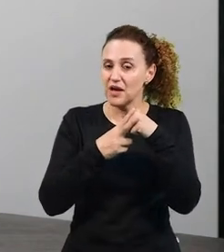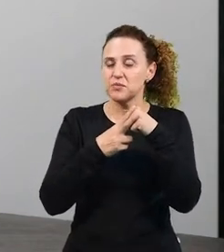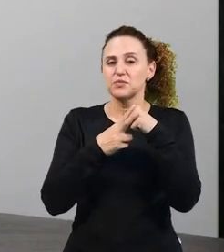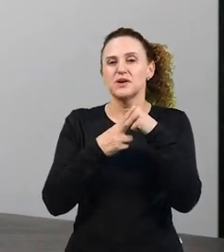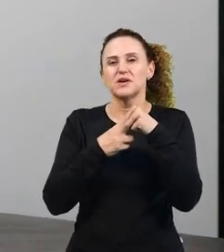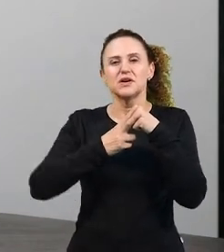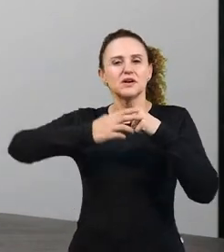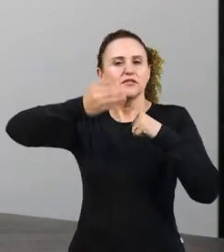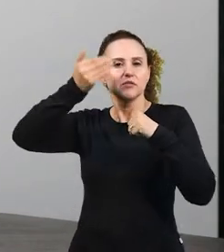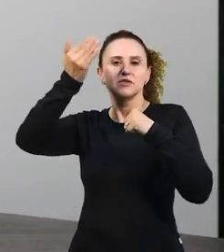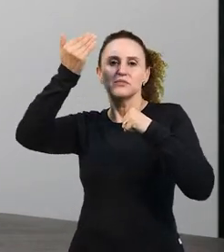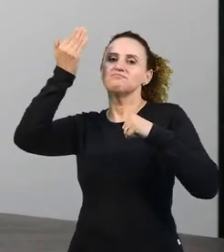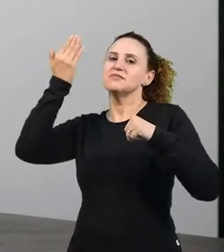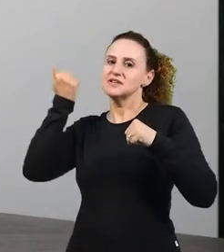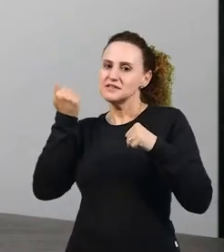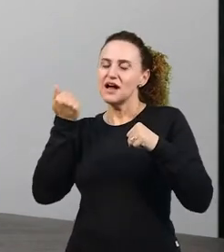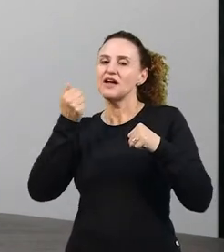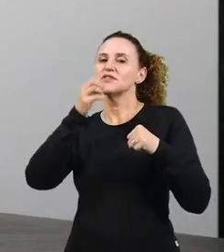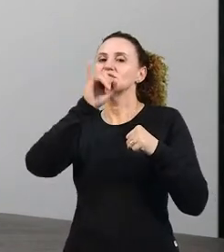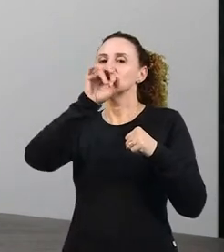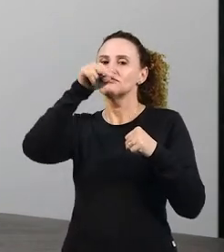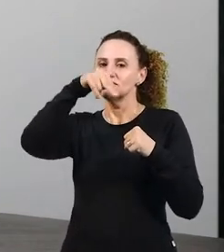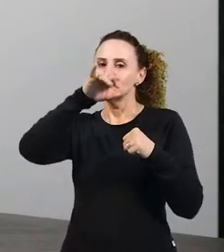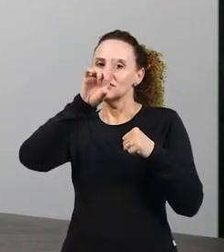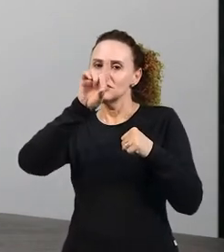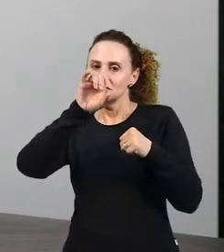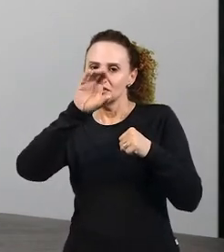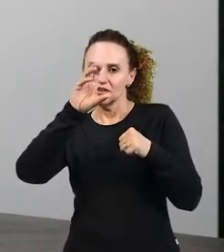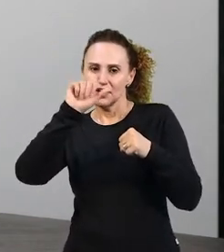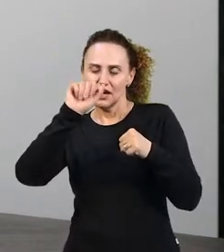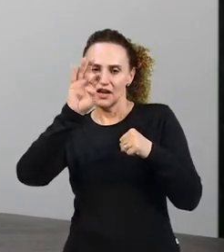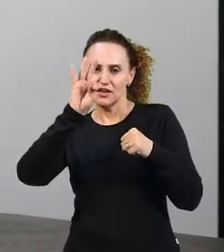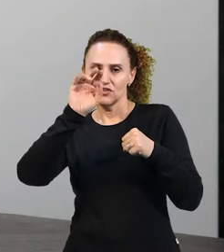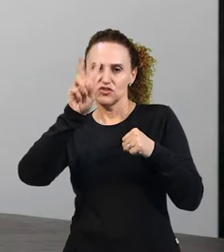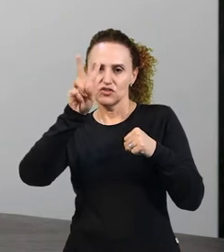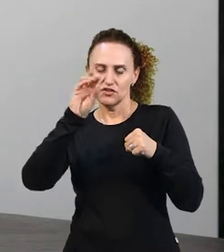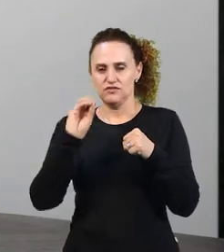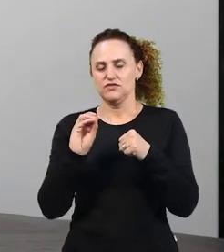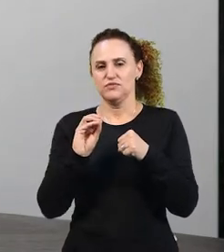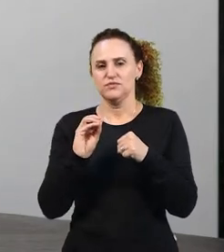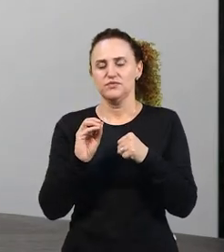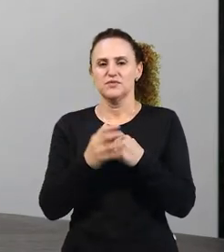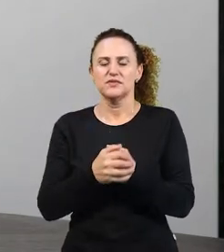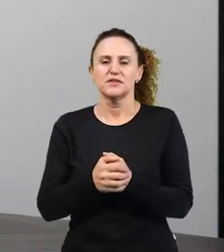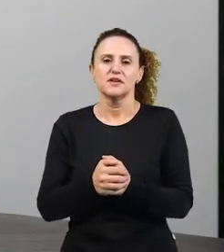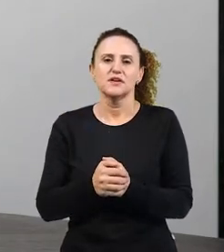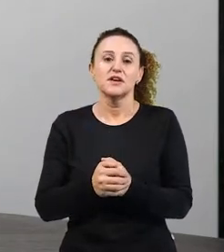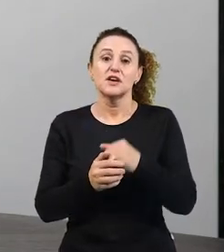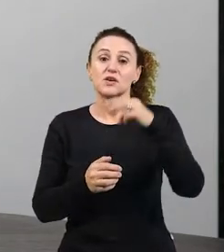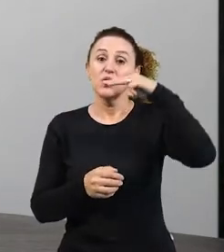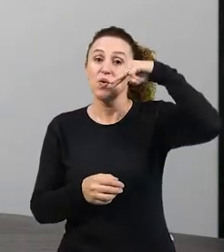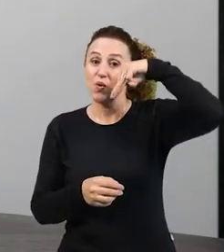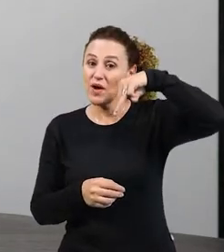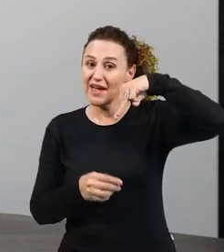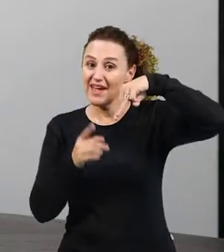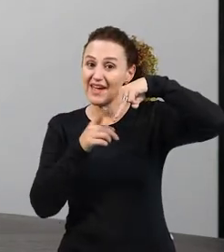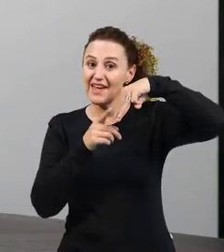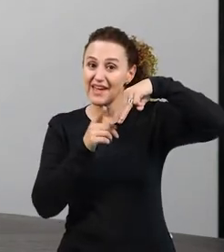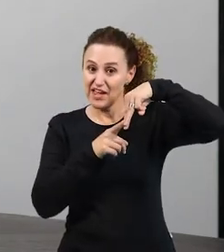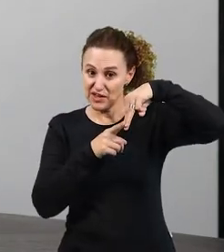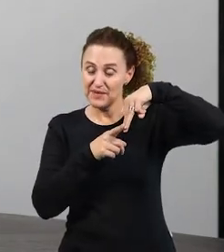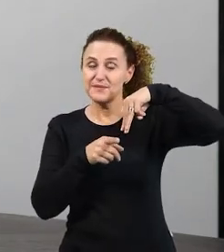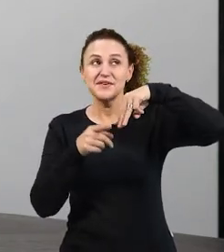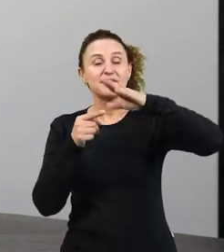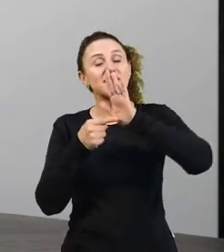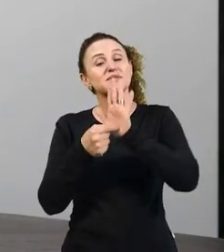pretérito imperfeito do indicativo. E o M vai indicar terceira